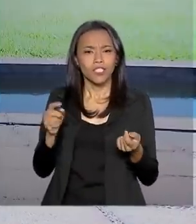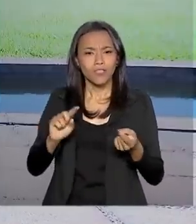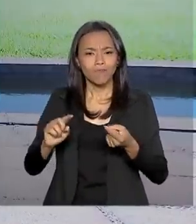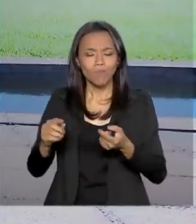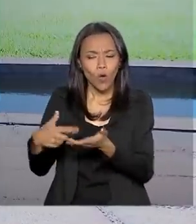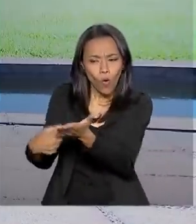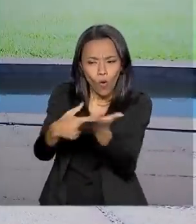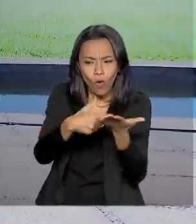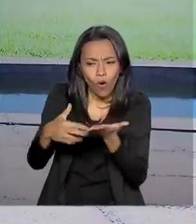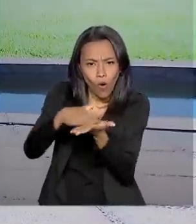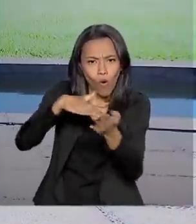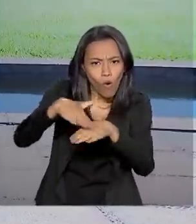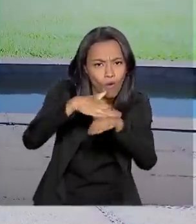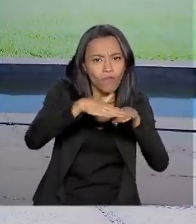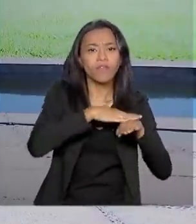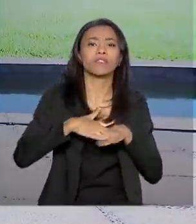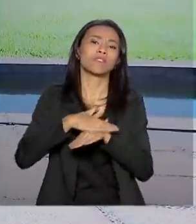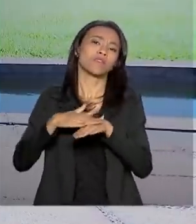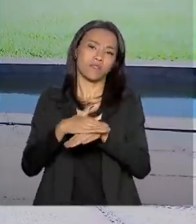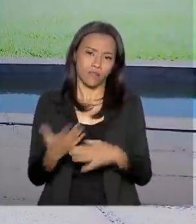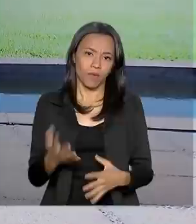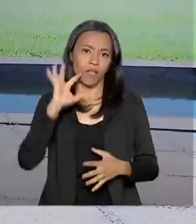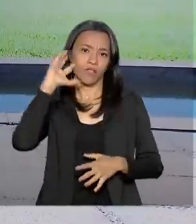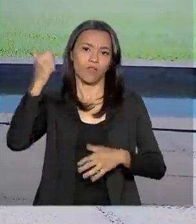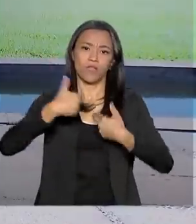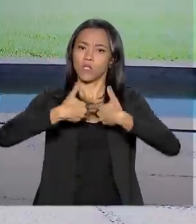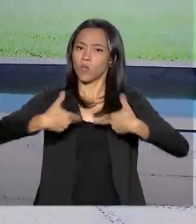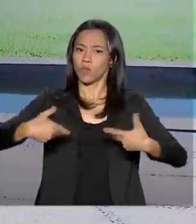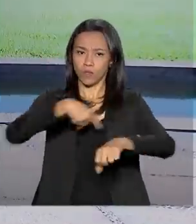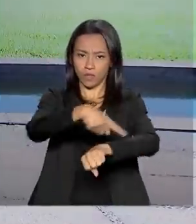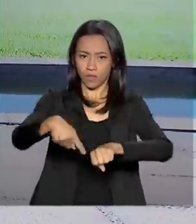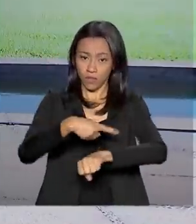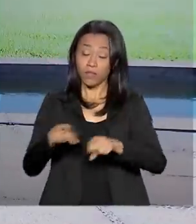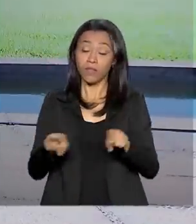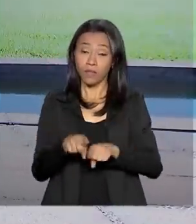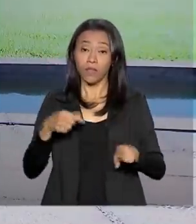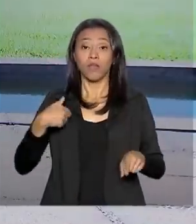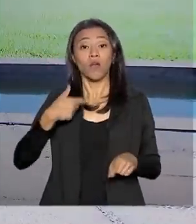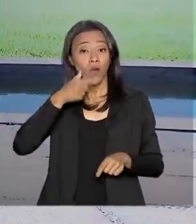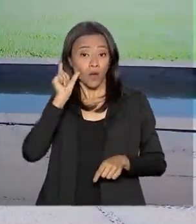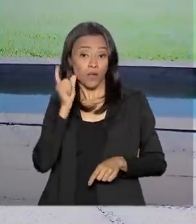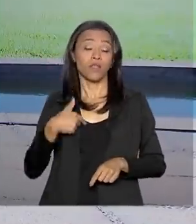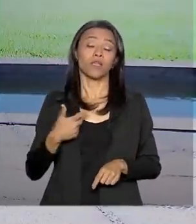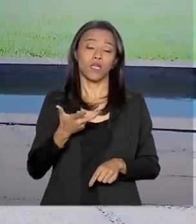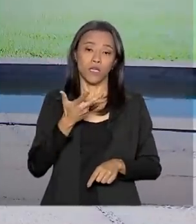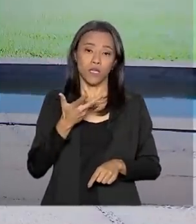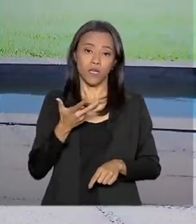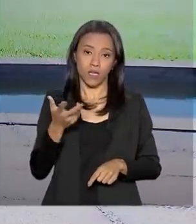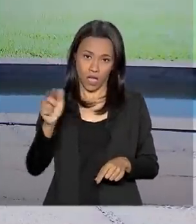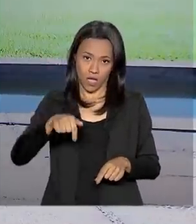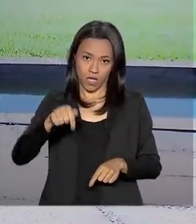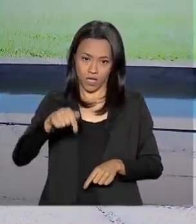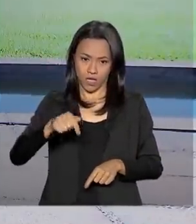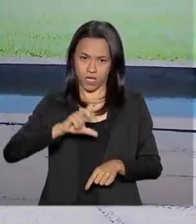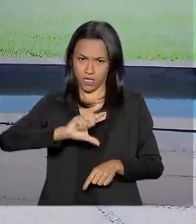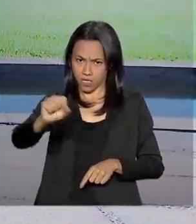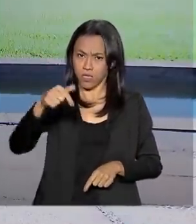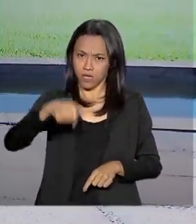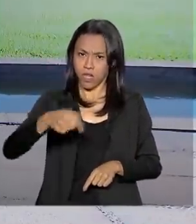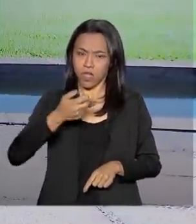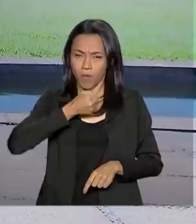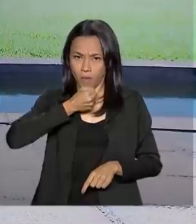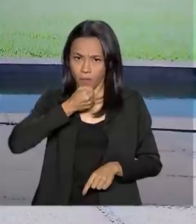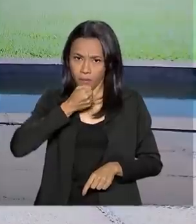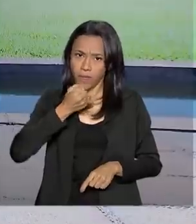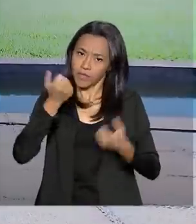país. E o ministro da Casa Civil, Onyx Lorenzoni, falou com a imprensa aqui na saída da reunião e, segundo ele,